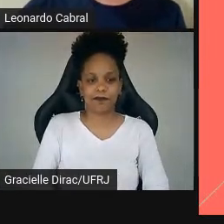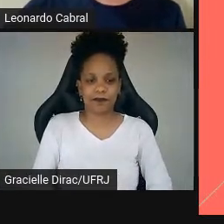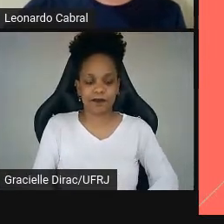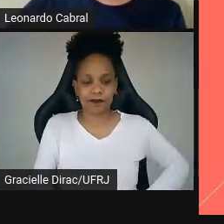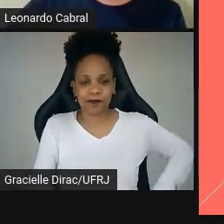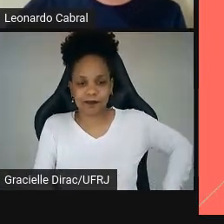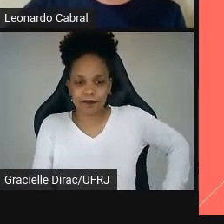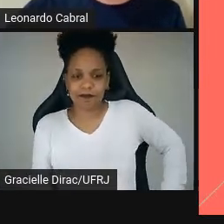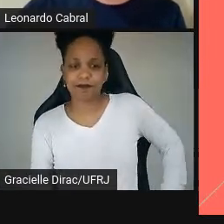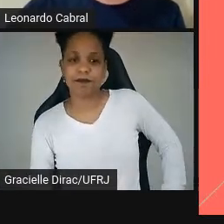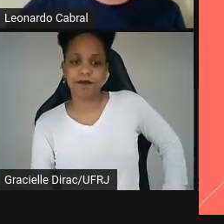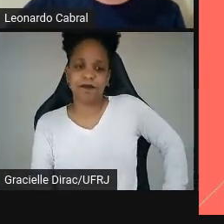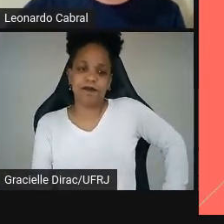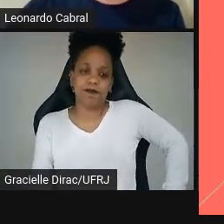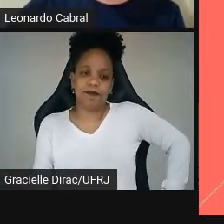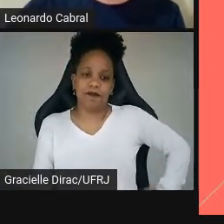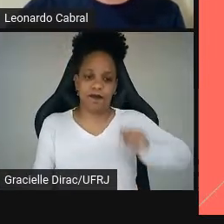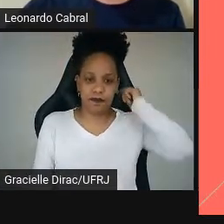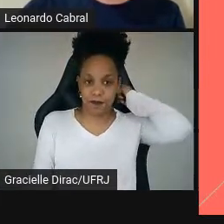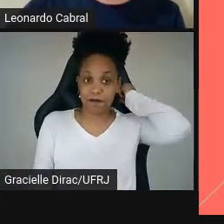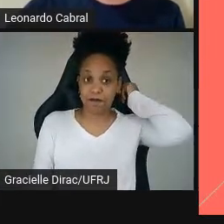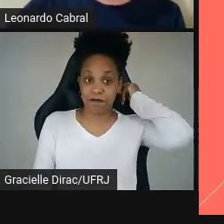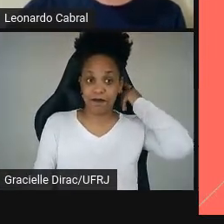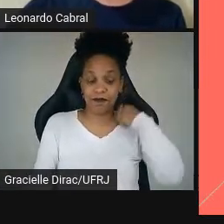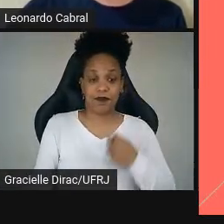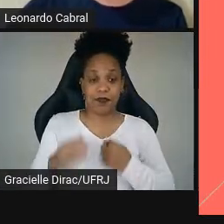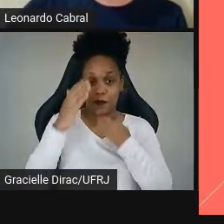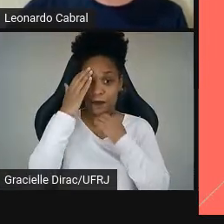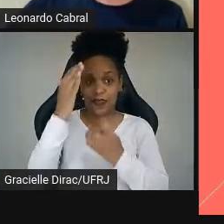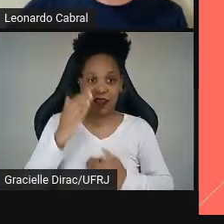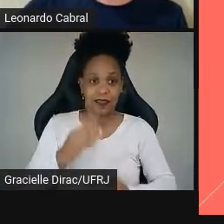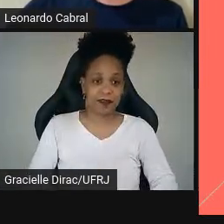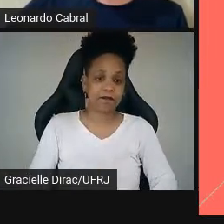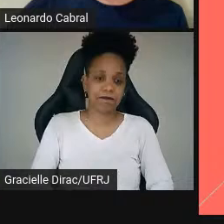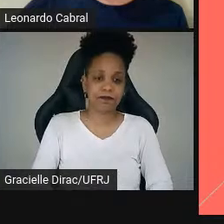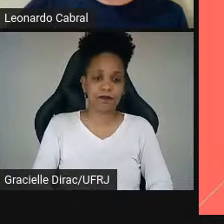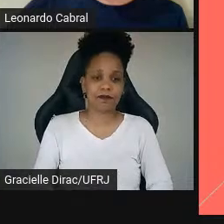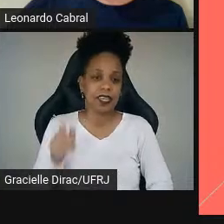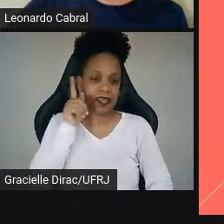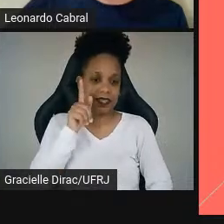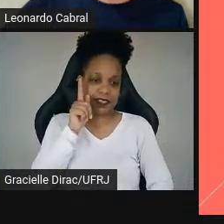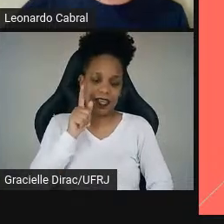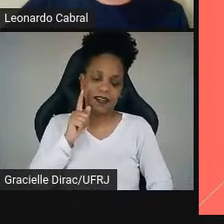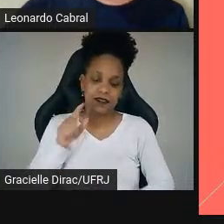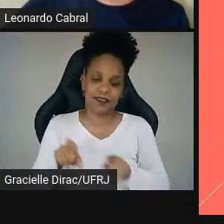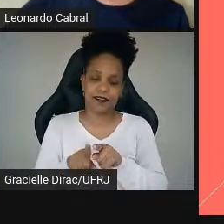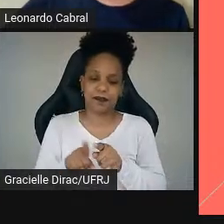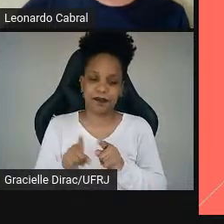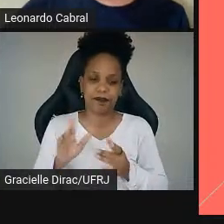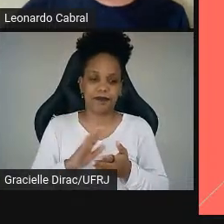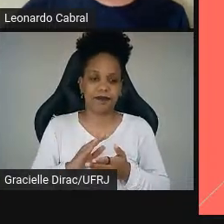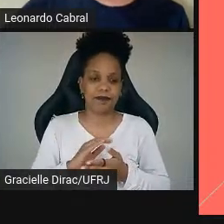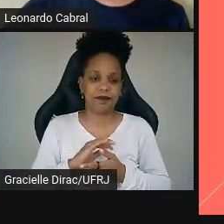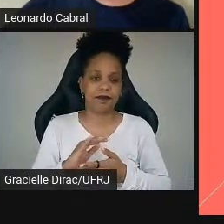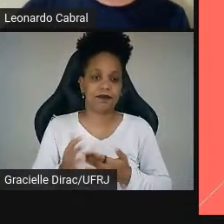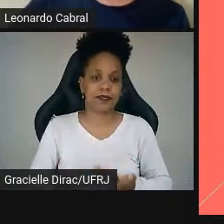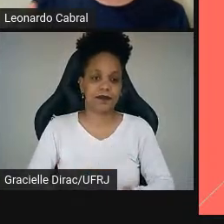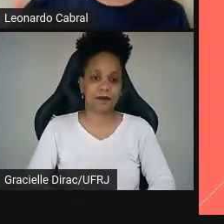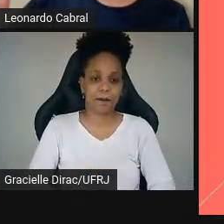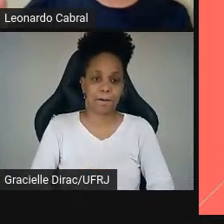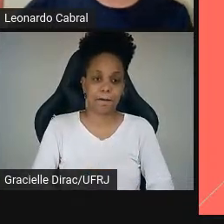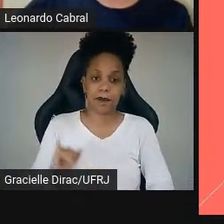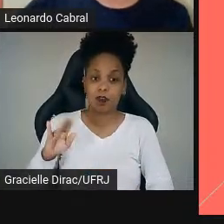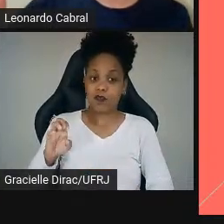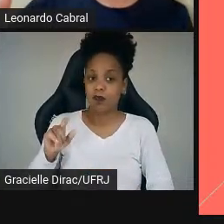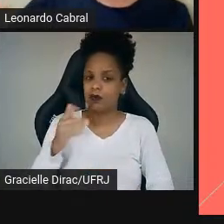Muito obrigada, Léo. E obrigada também à intérprete Graciele que entrou agora. Desculpa, Júlia.